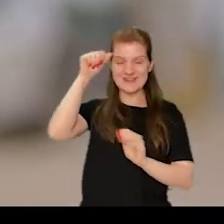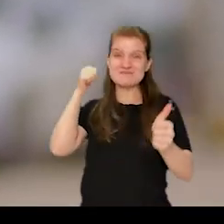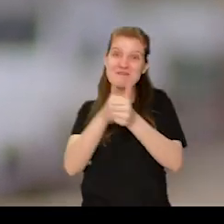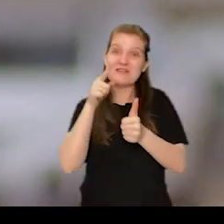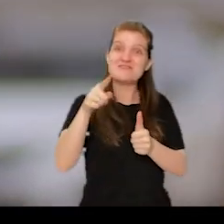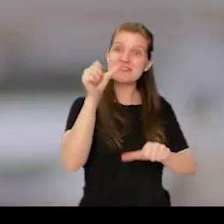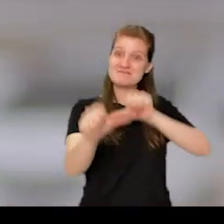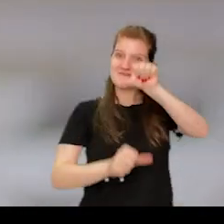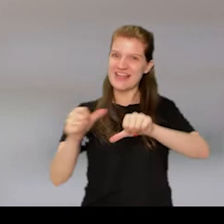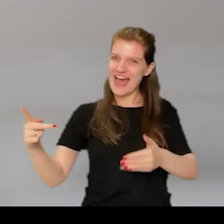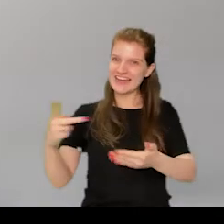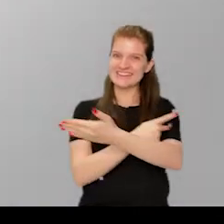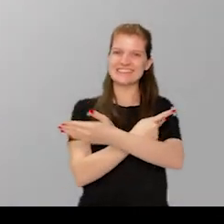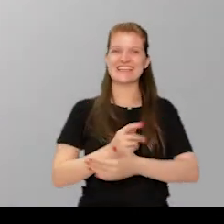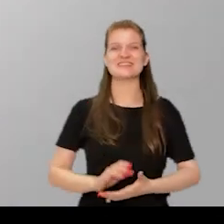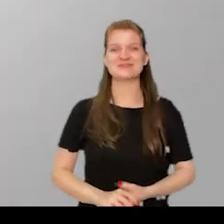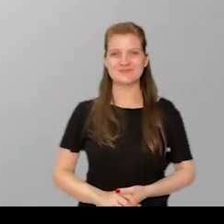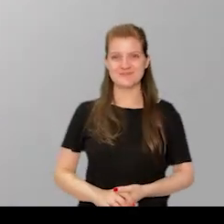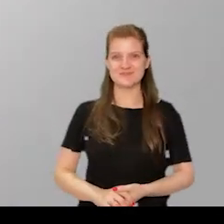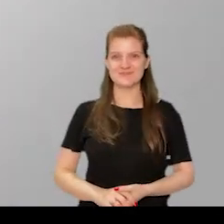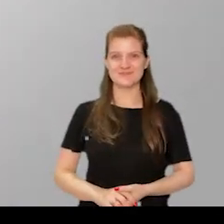Grosso. Perto de você para a mudança acontecer. Apoio à Assembleia Obrigado.